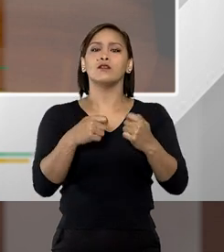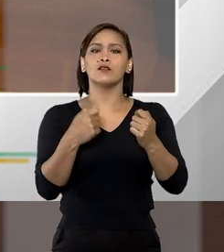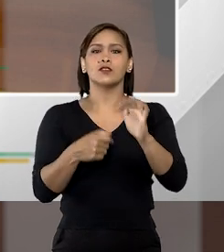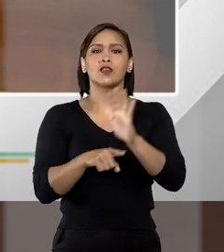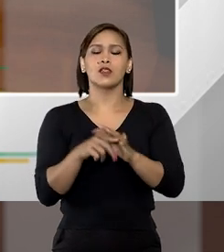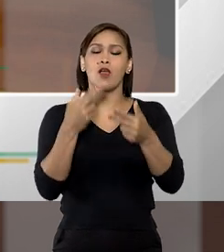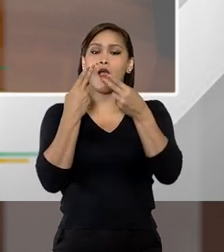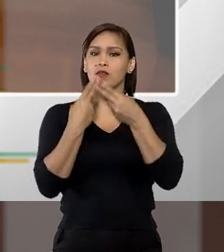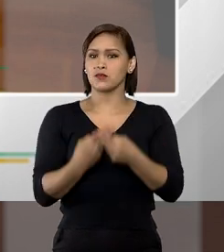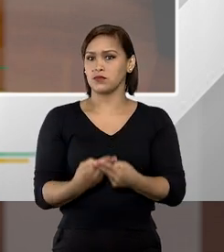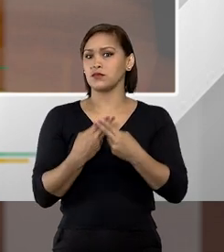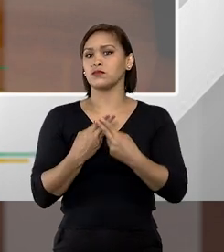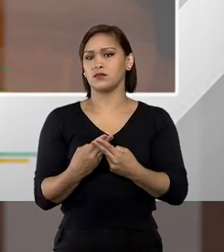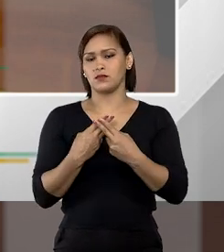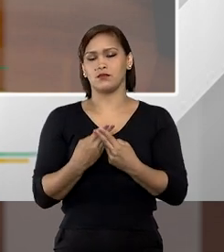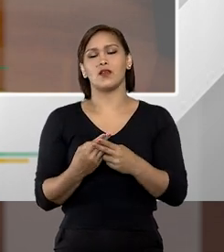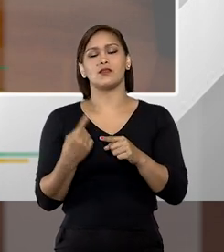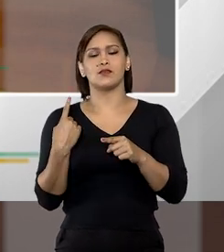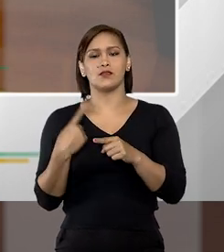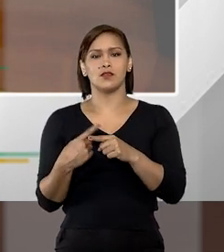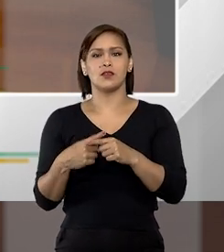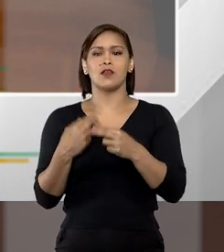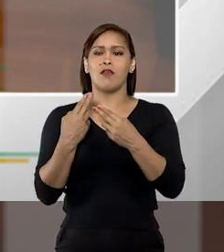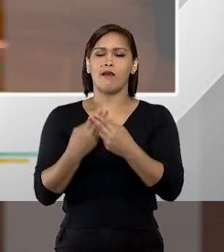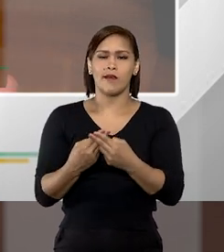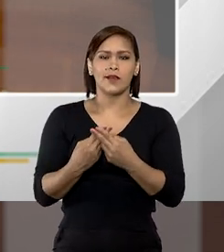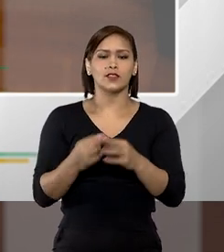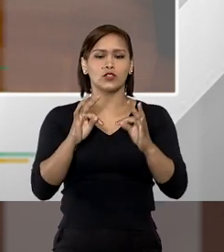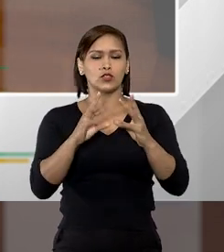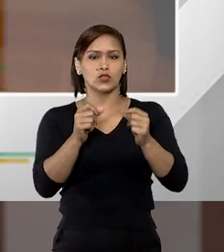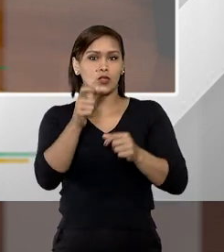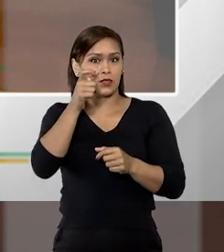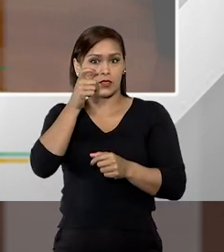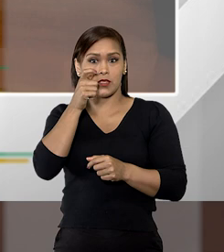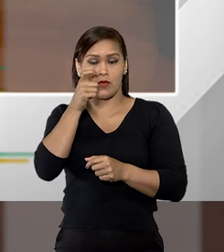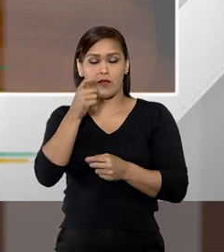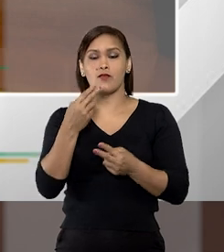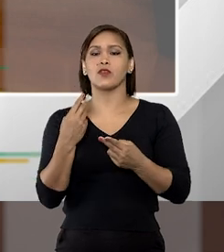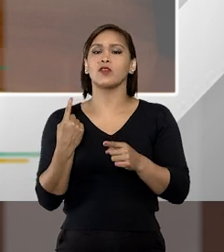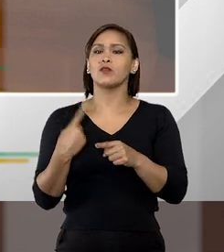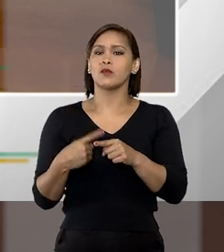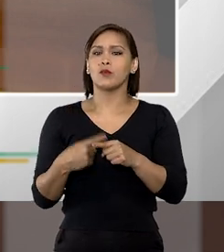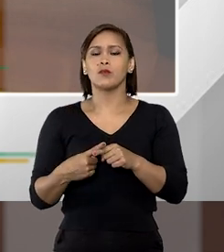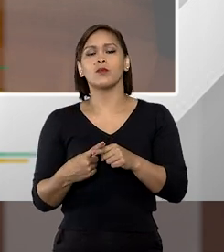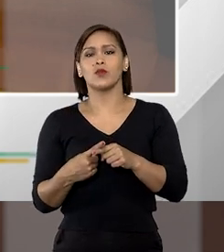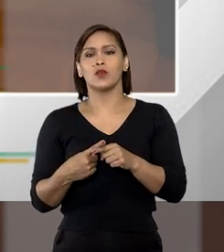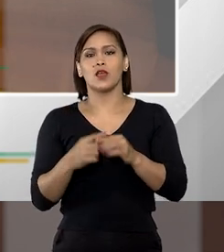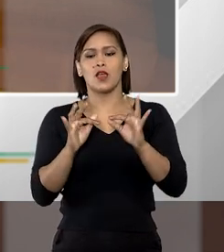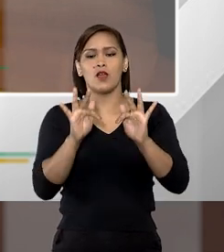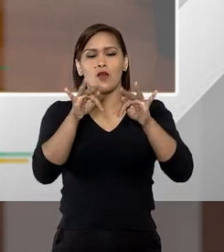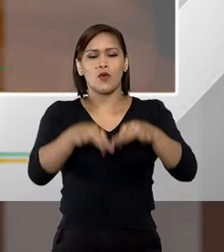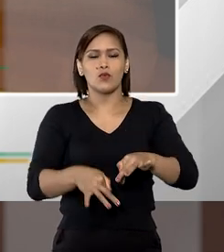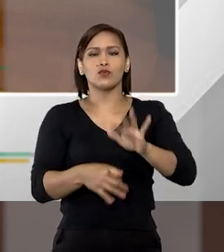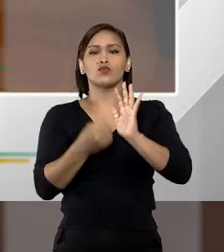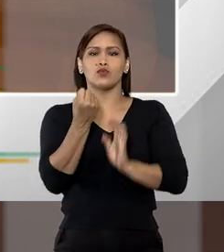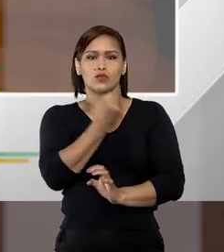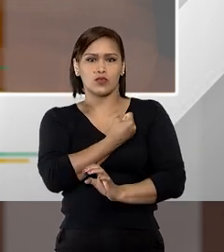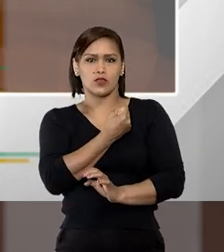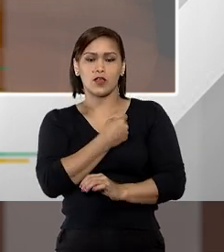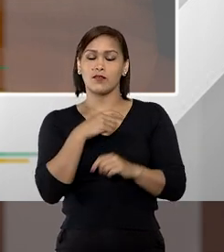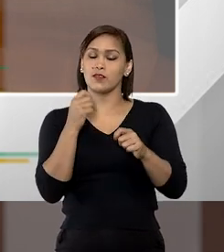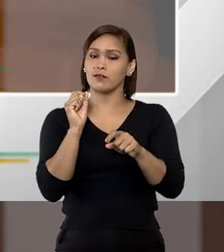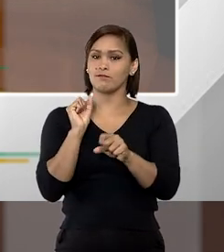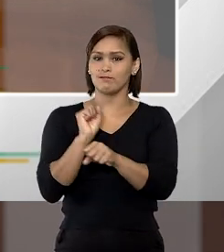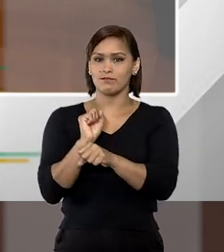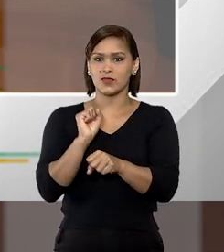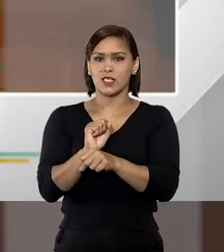certa paciência, a doutora José Mildo, a Samanta, a Fátima e todos que estão nos ouvindo, porque de acordo com as últimas estatísticas, nós vamos ter que